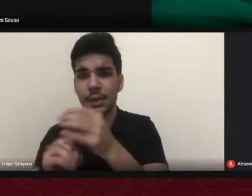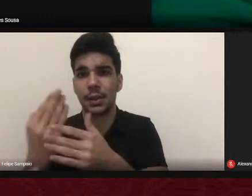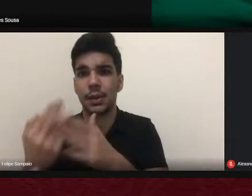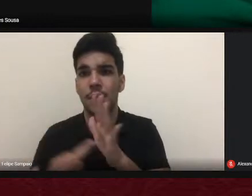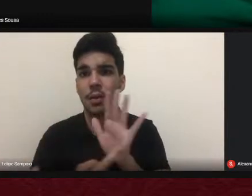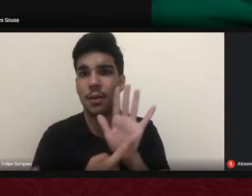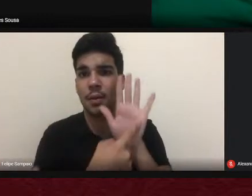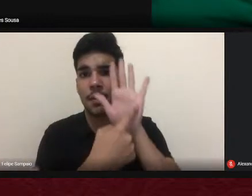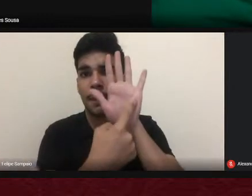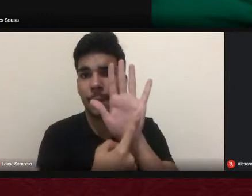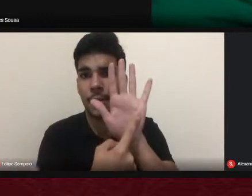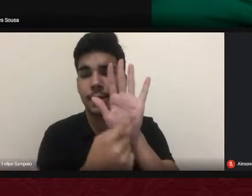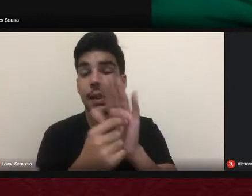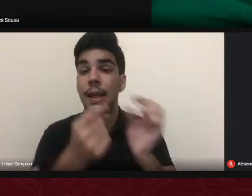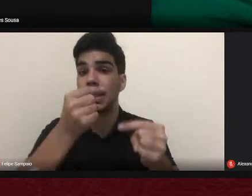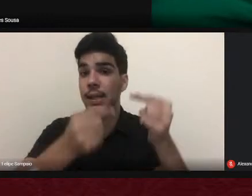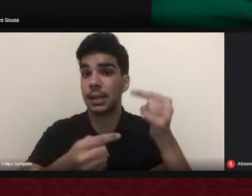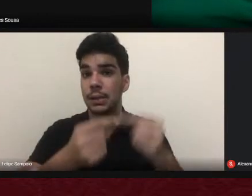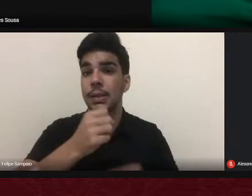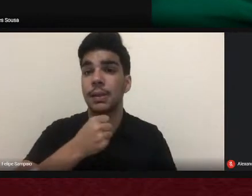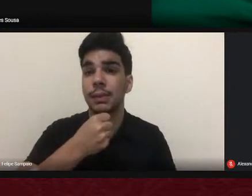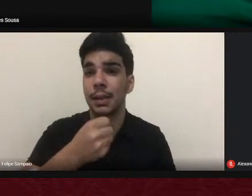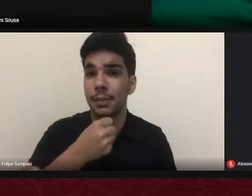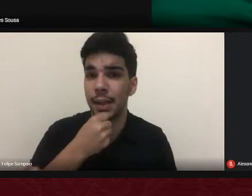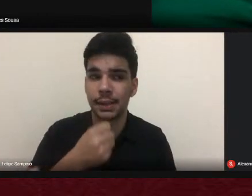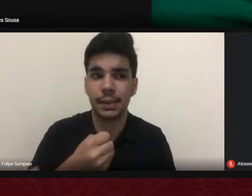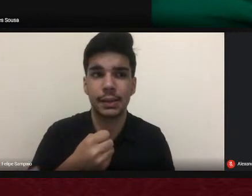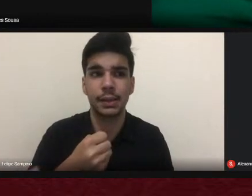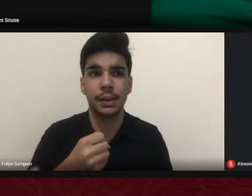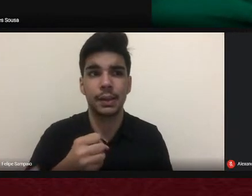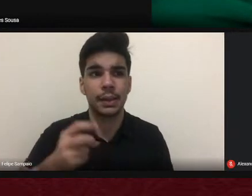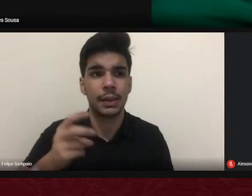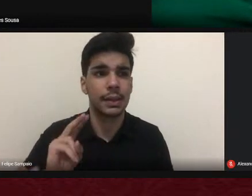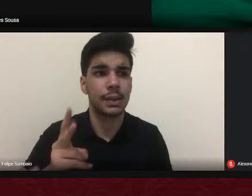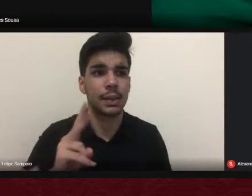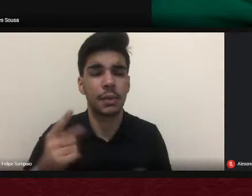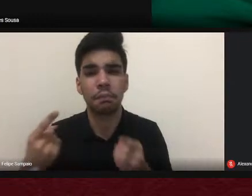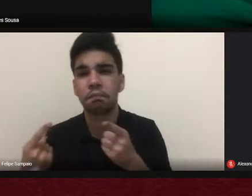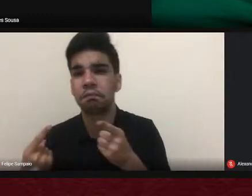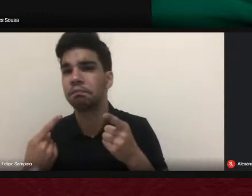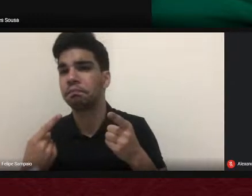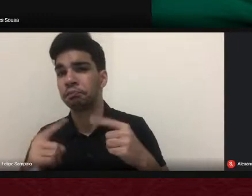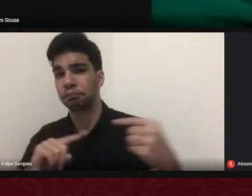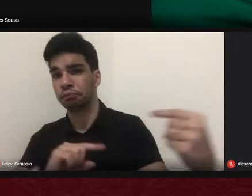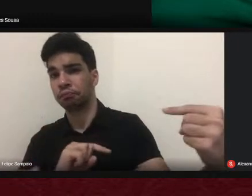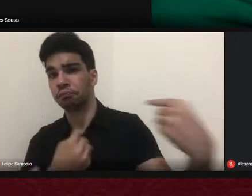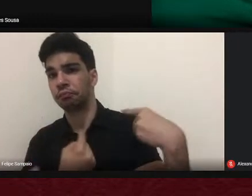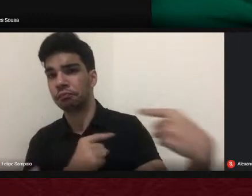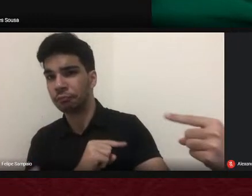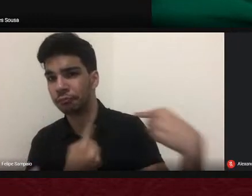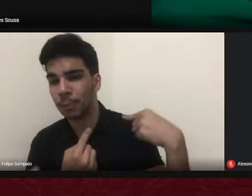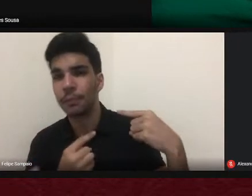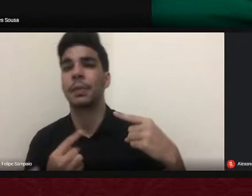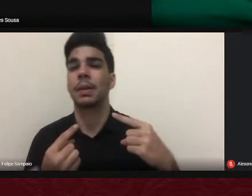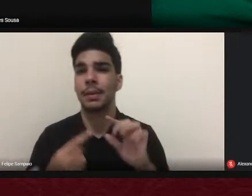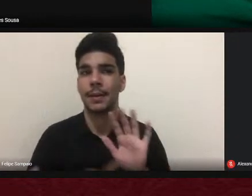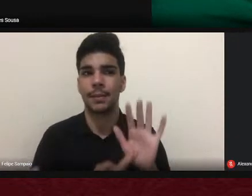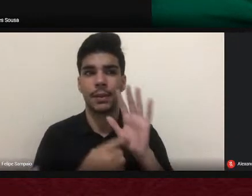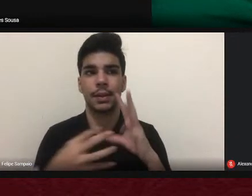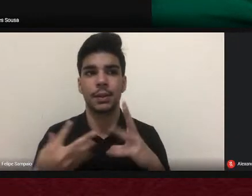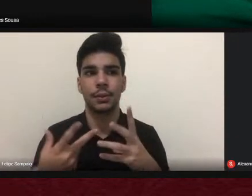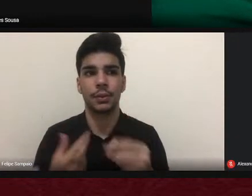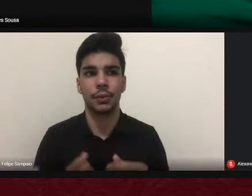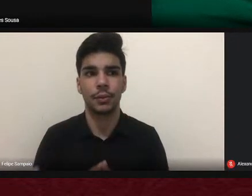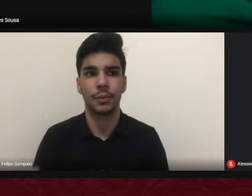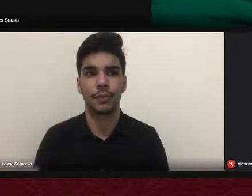discussão da imprensa que muito nos instiga e nos mostra todo um aparato da imprensa já o eixo